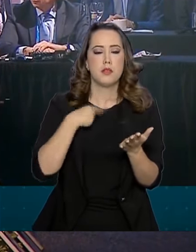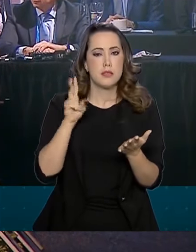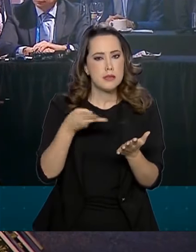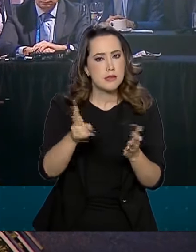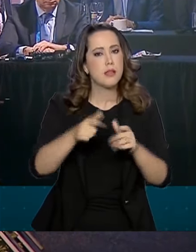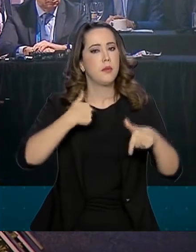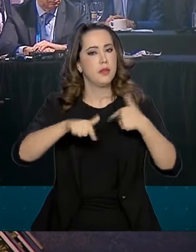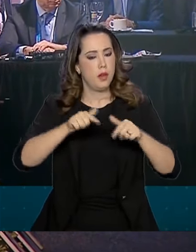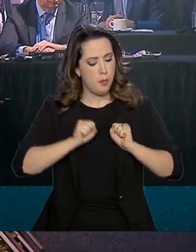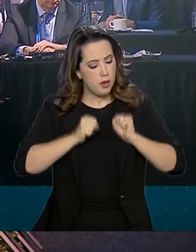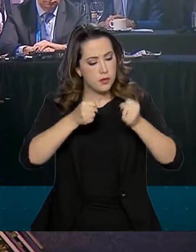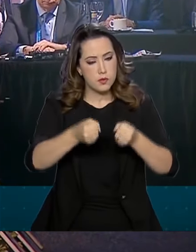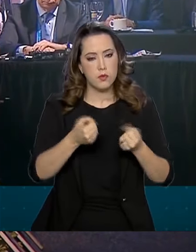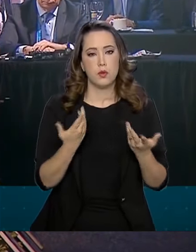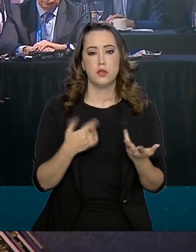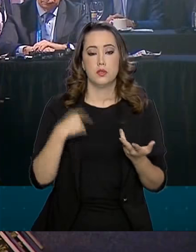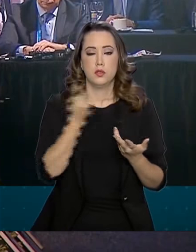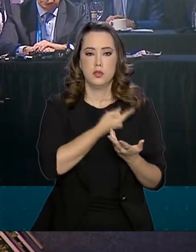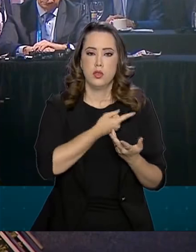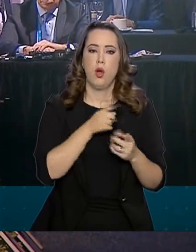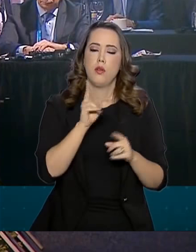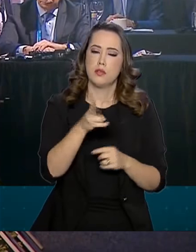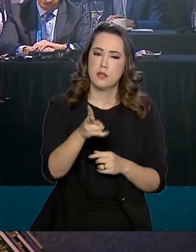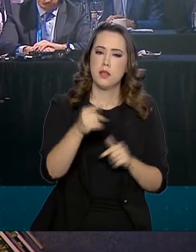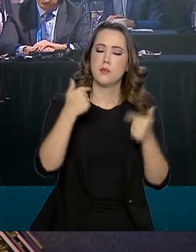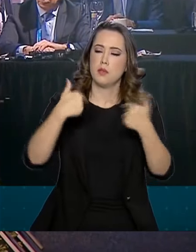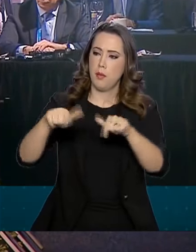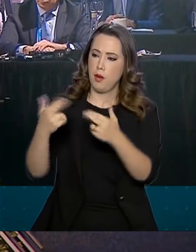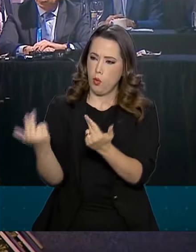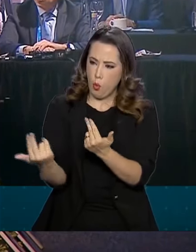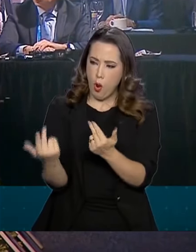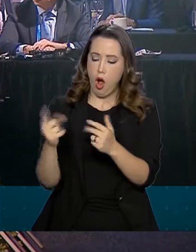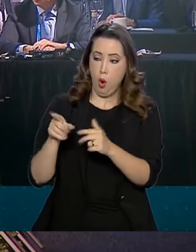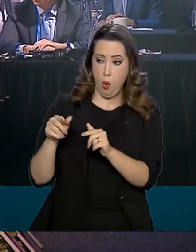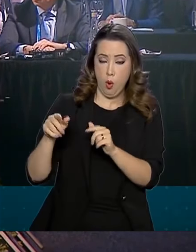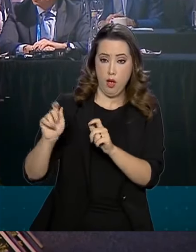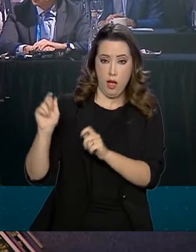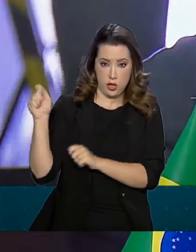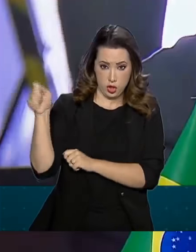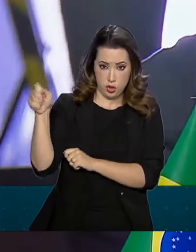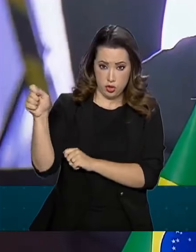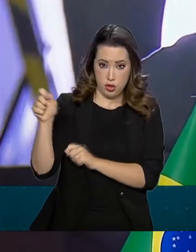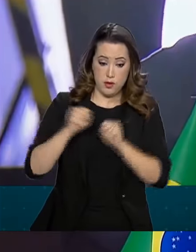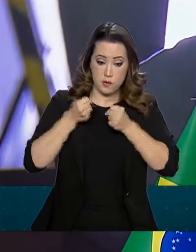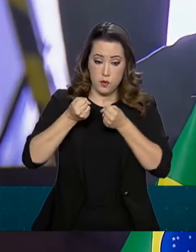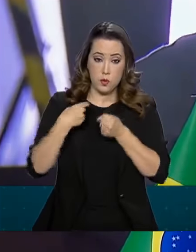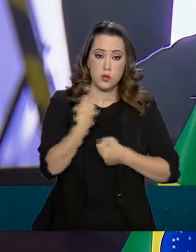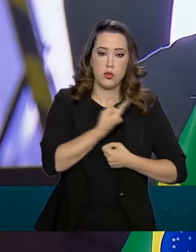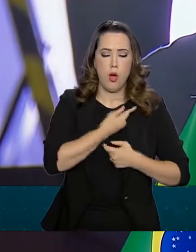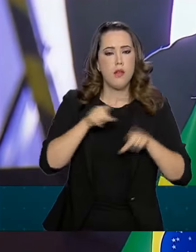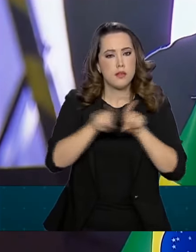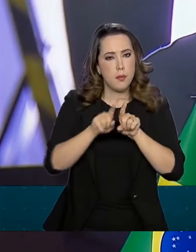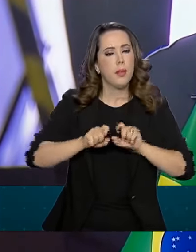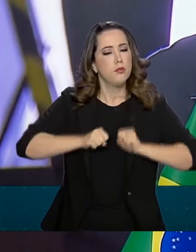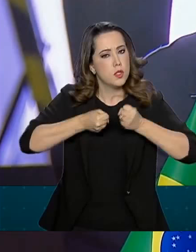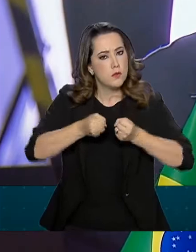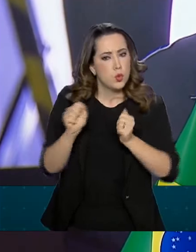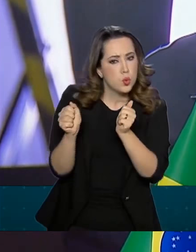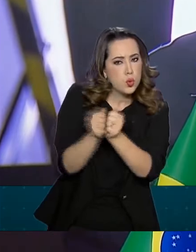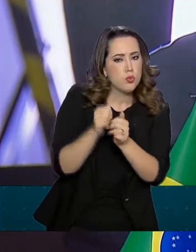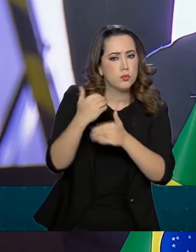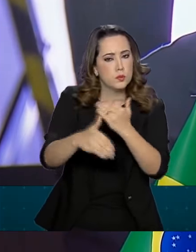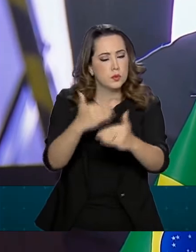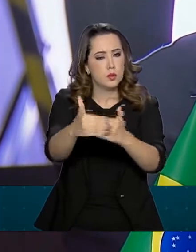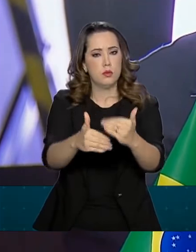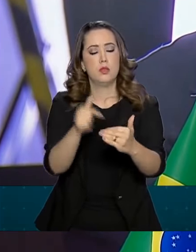Demos continuidade aos esforços da presidência argentina, ou melhor, daremos continuidade. Prosseguiremos nas